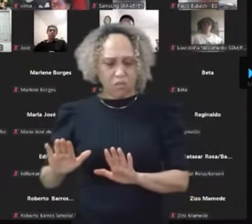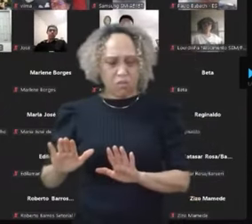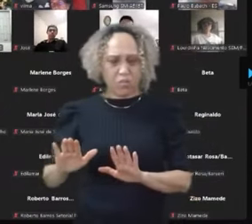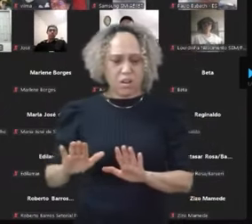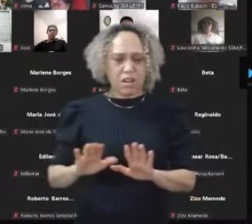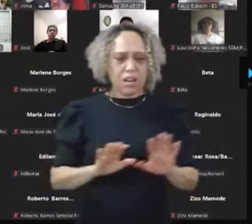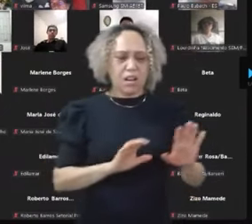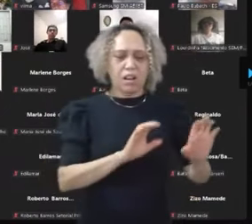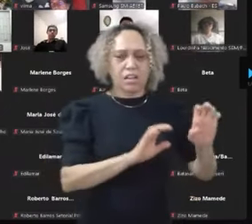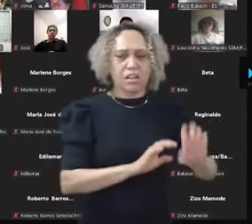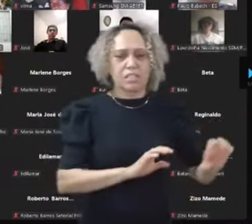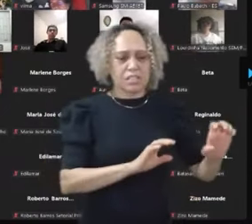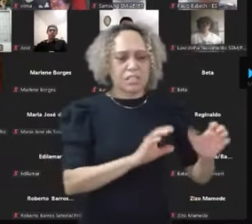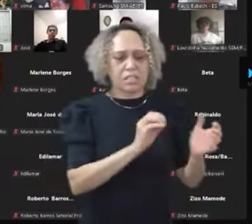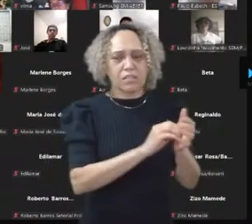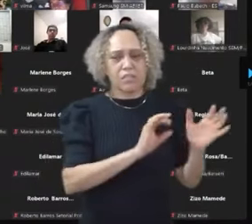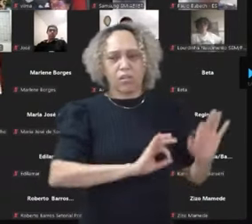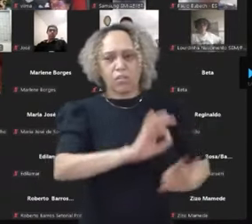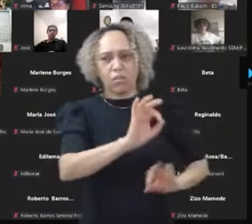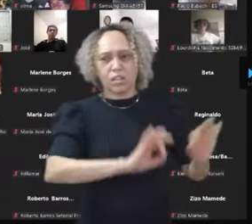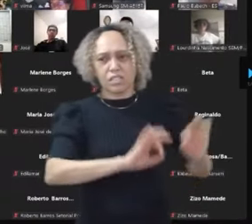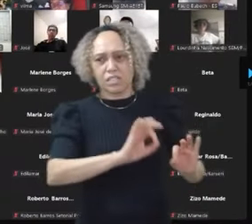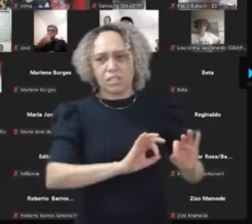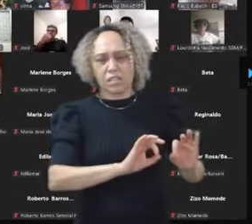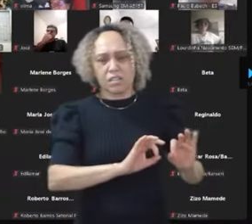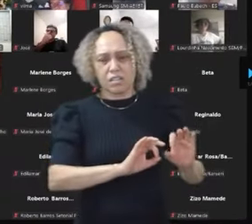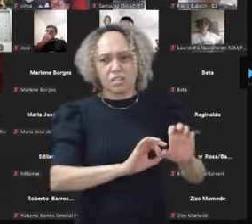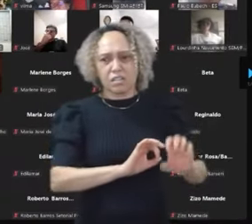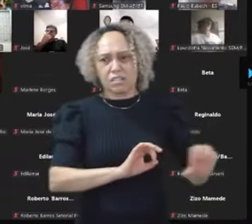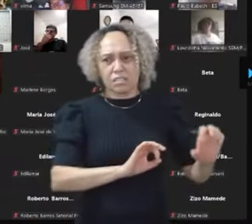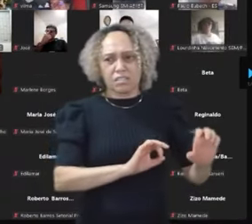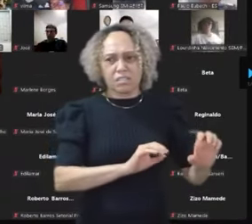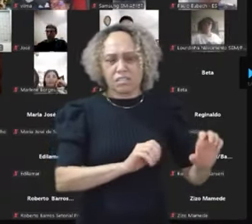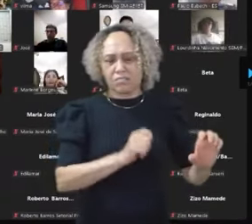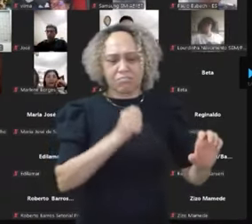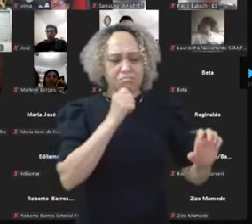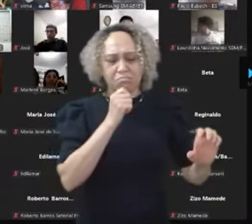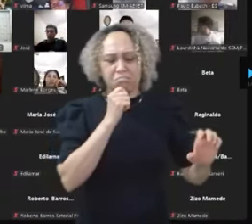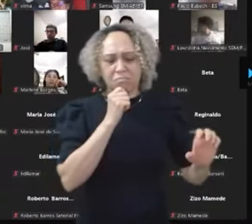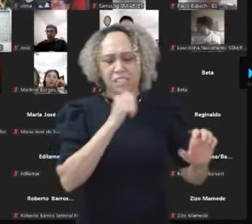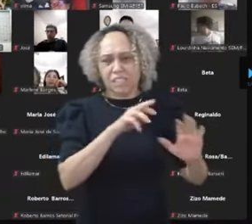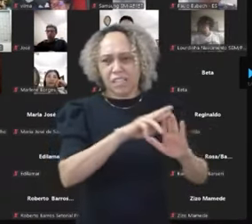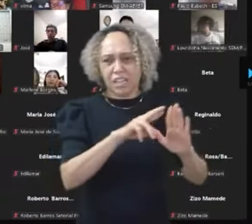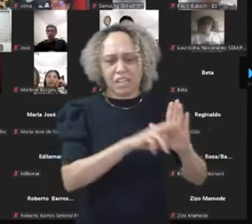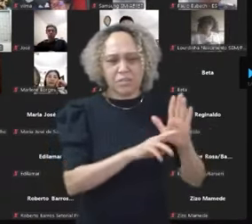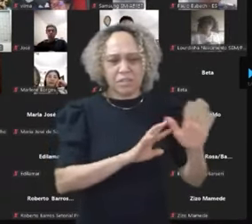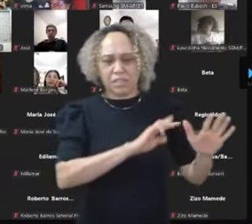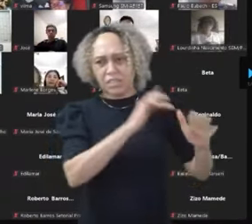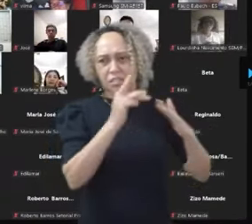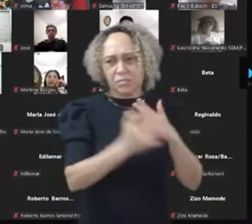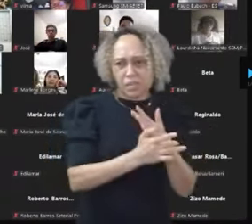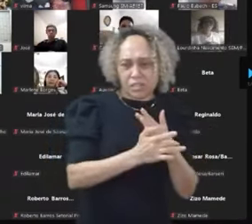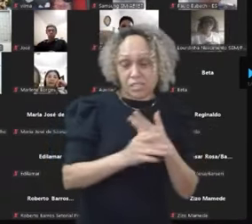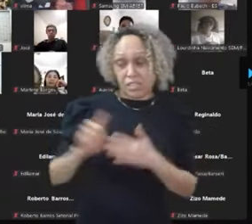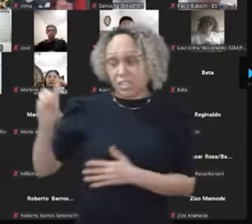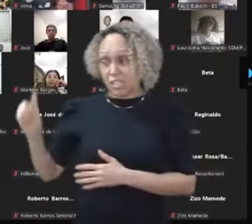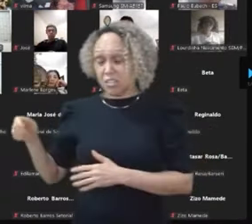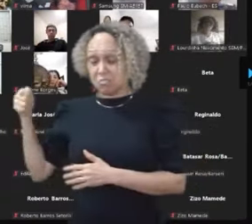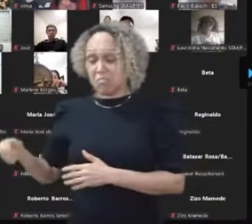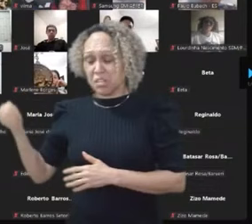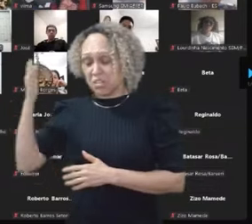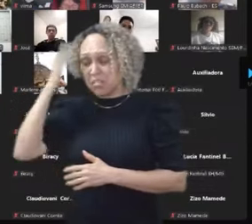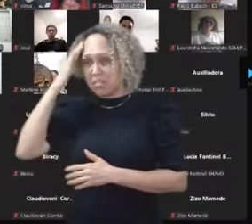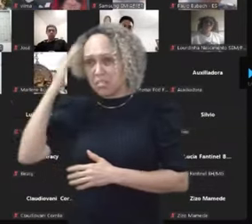esquerda. Tem algumas coisas que a esquerda não sabe regras básicas, por exemplo, das redes sociais, e que a extrema-direita sabe e